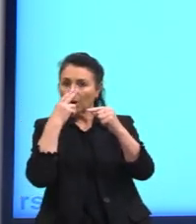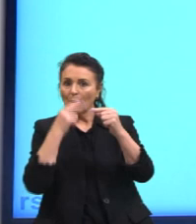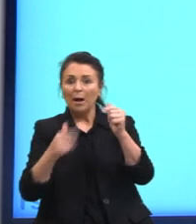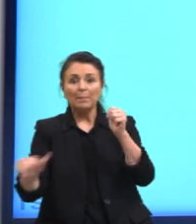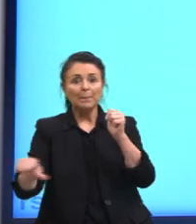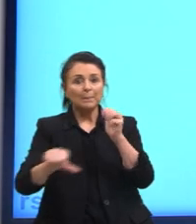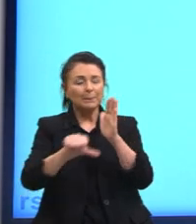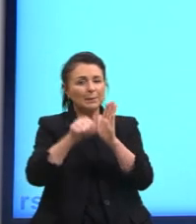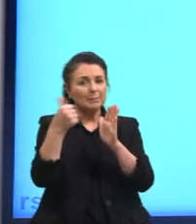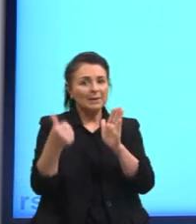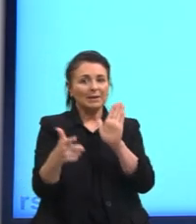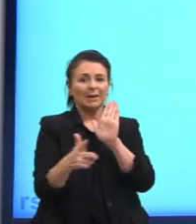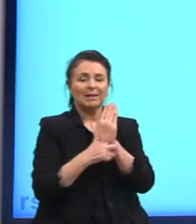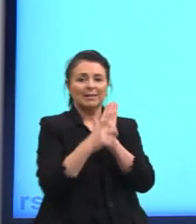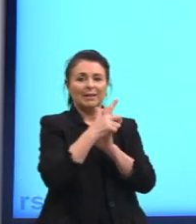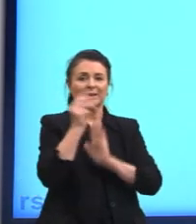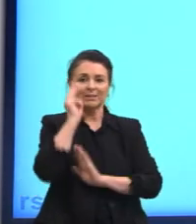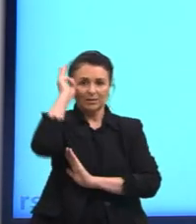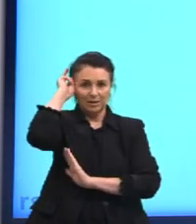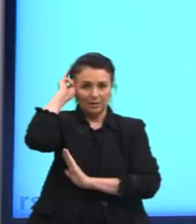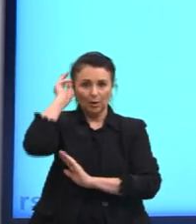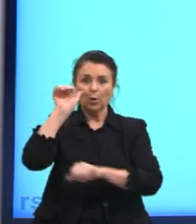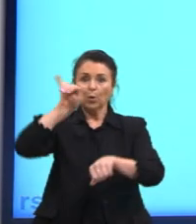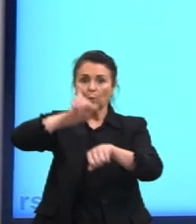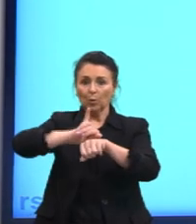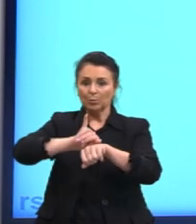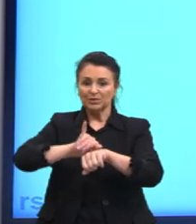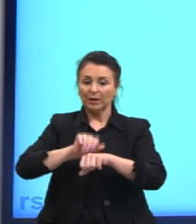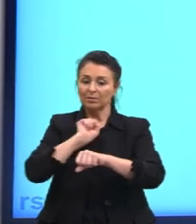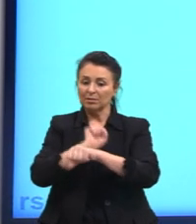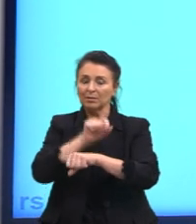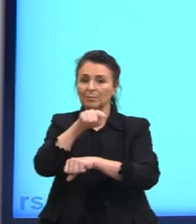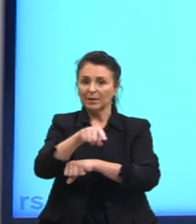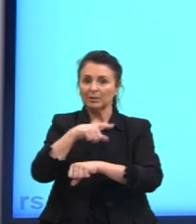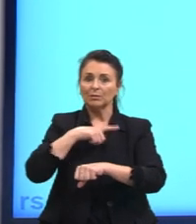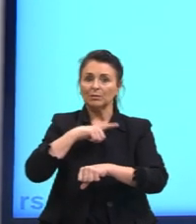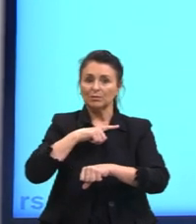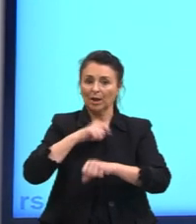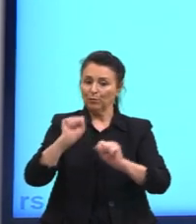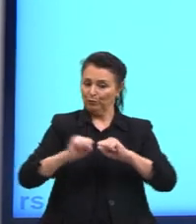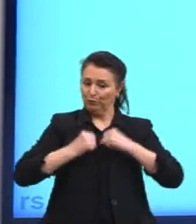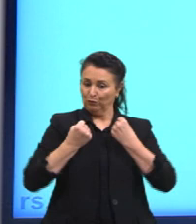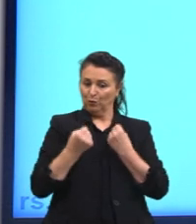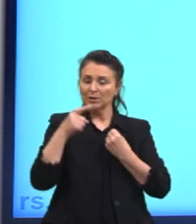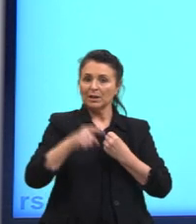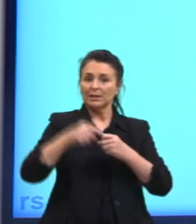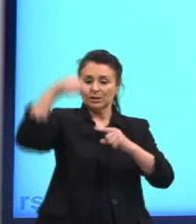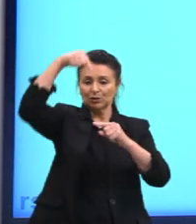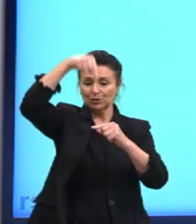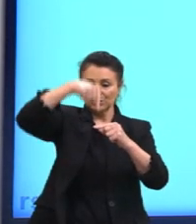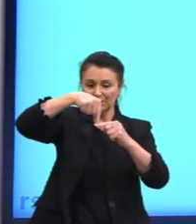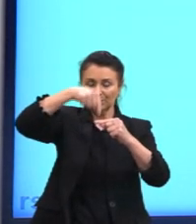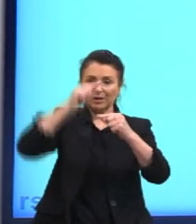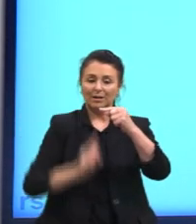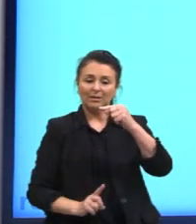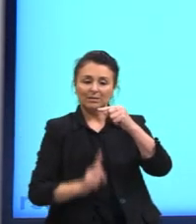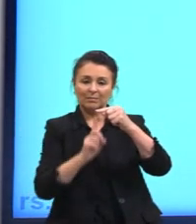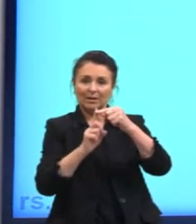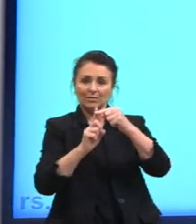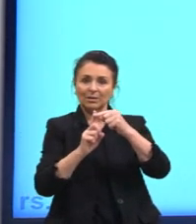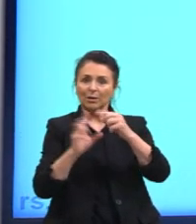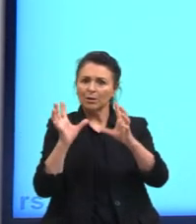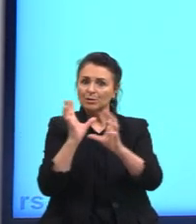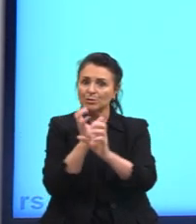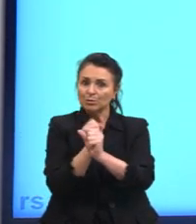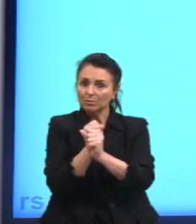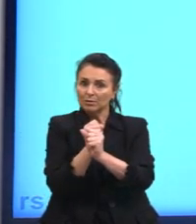Para que um objeto esteja parado, eu sei que existem forças atuando nele, mas elas se somam, né?